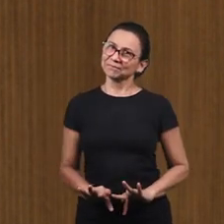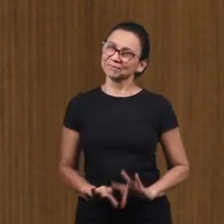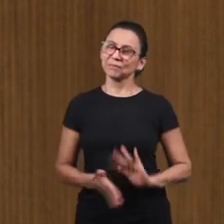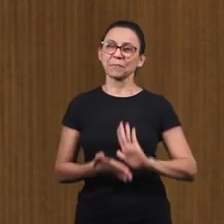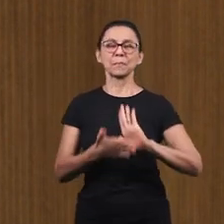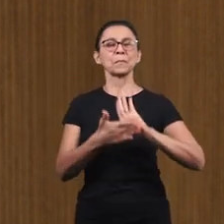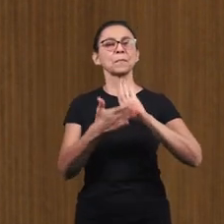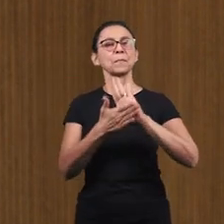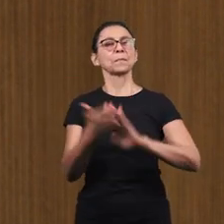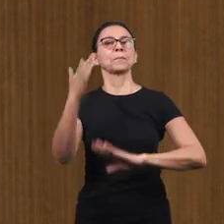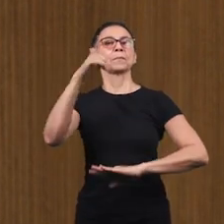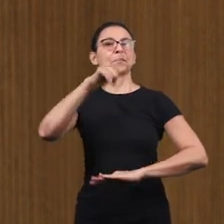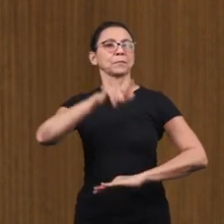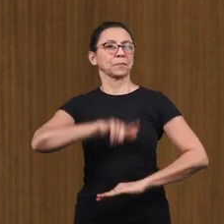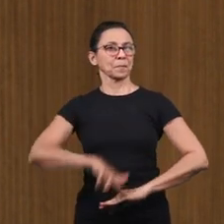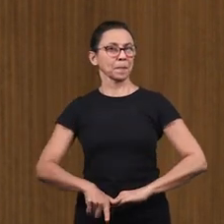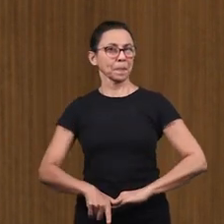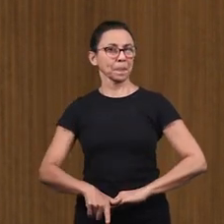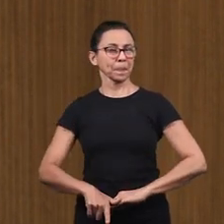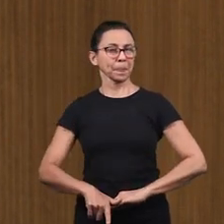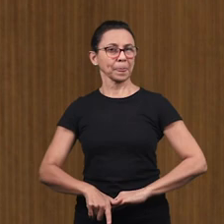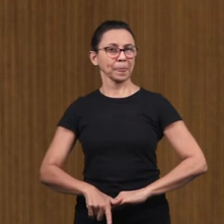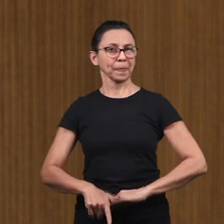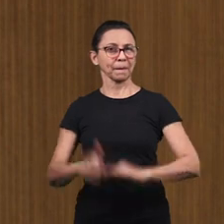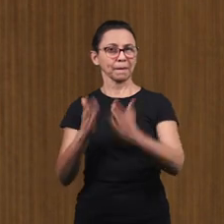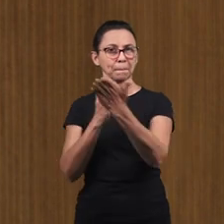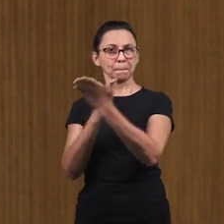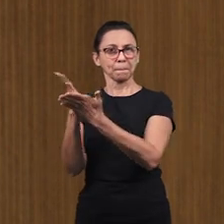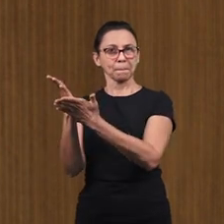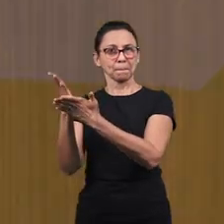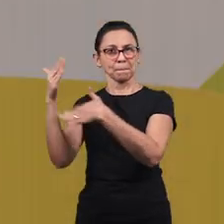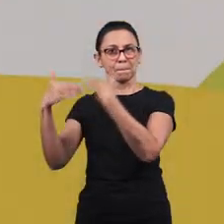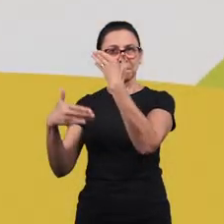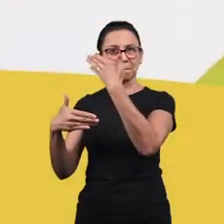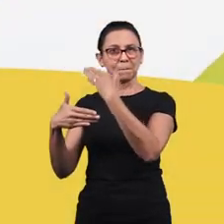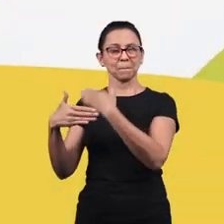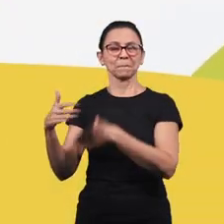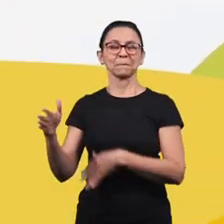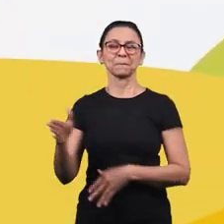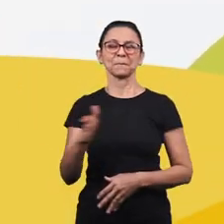mais um louvor ao Senhor Que é Andai na sua presença